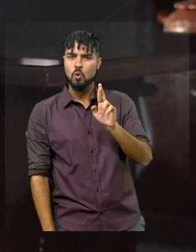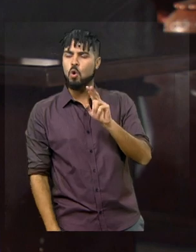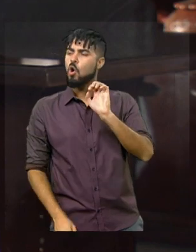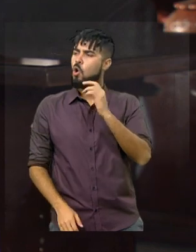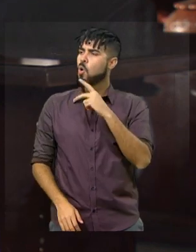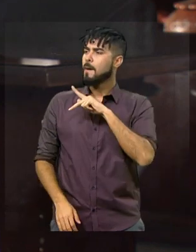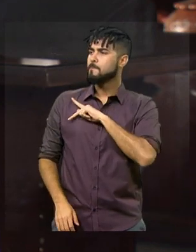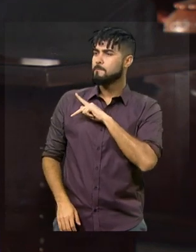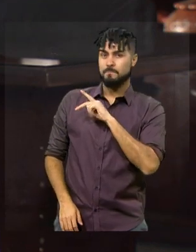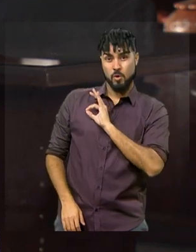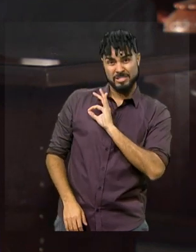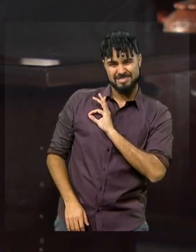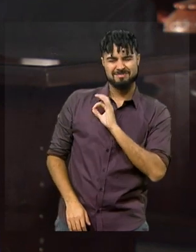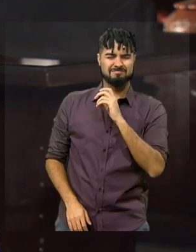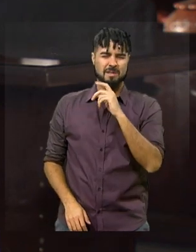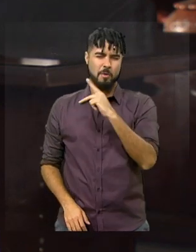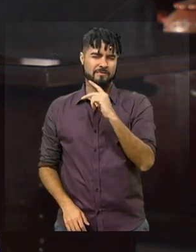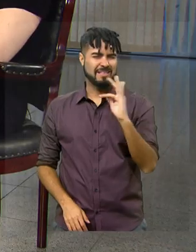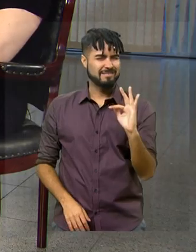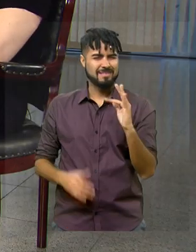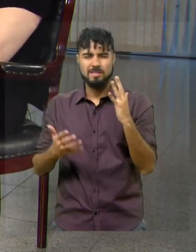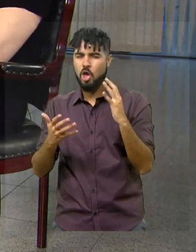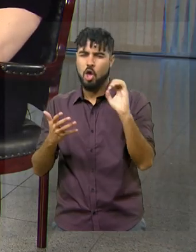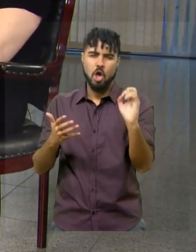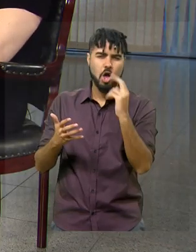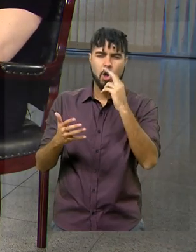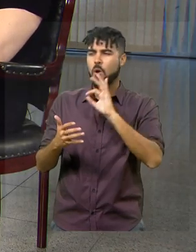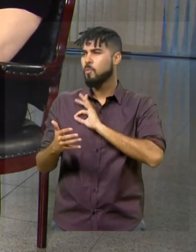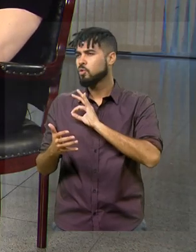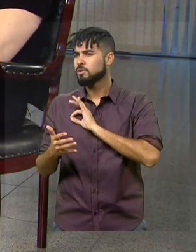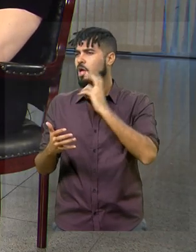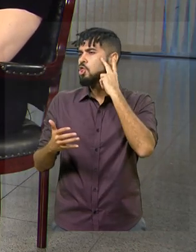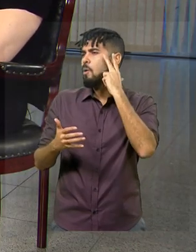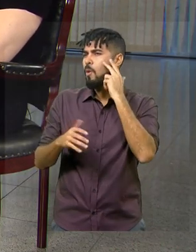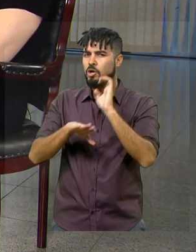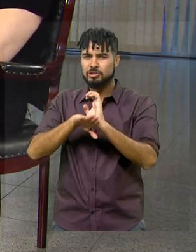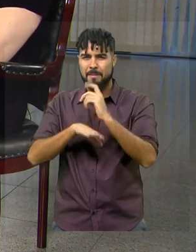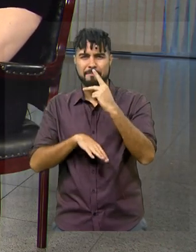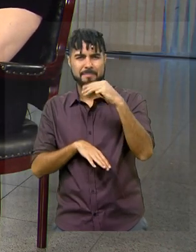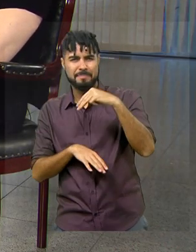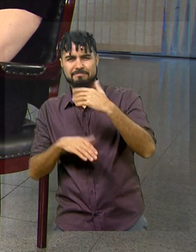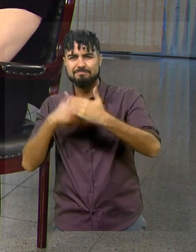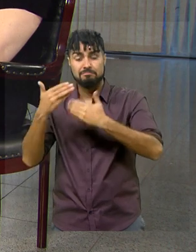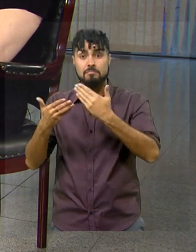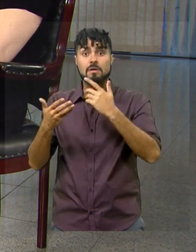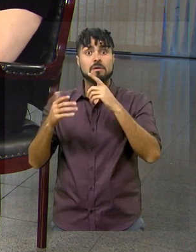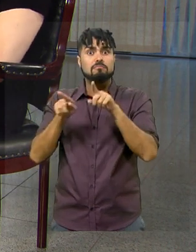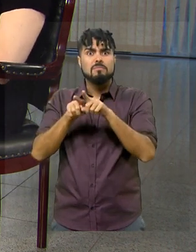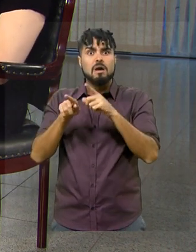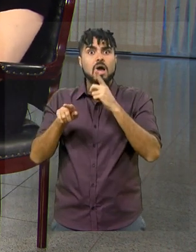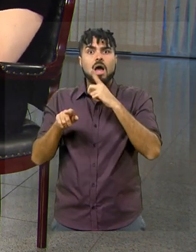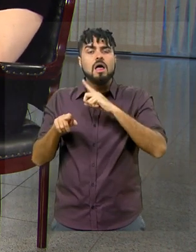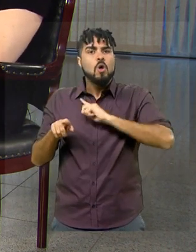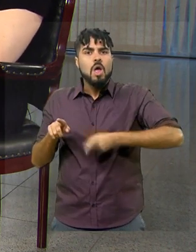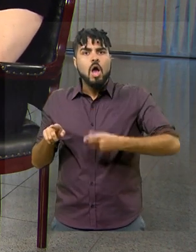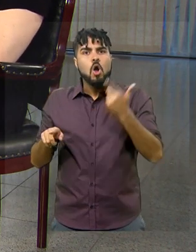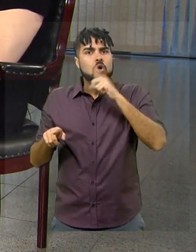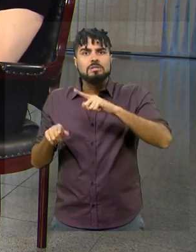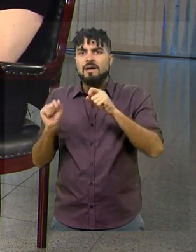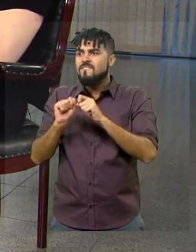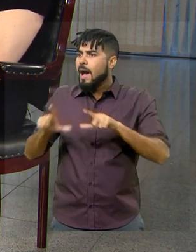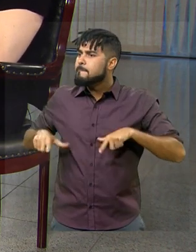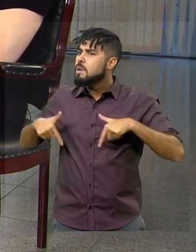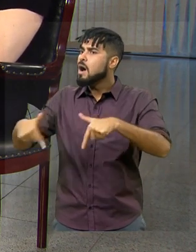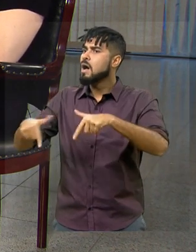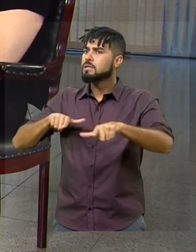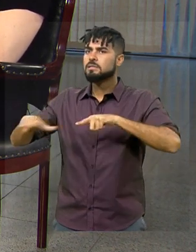seja da polícia federal, um agente da polícia comum do Estado, ou mesmo um magistrado, de exercer o seu ofício, a